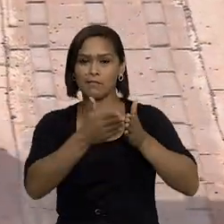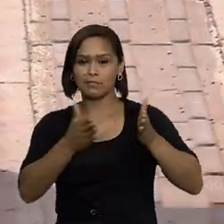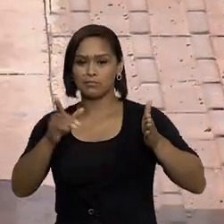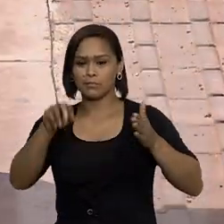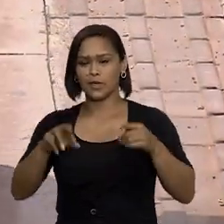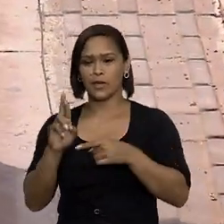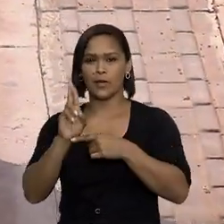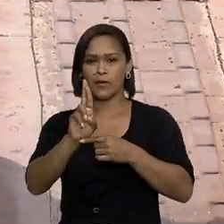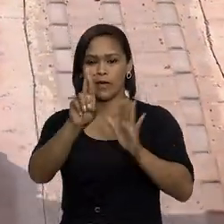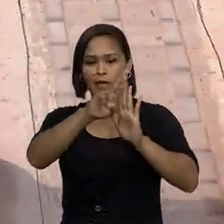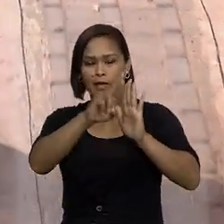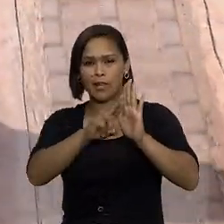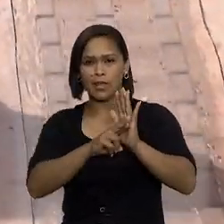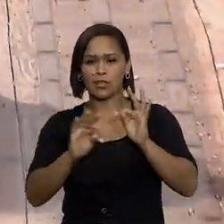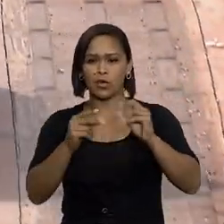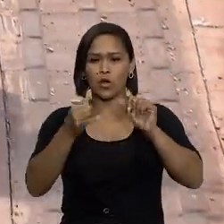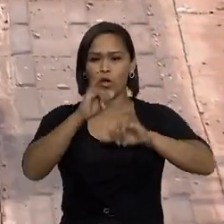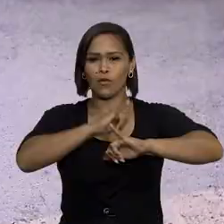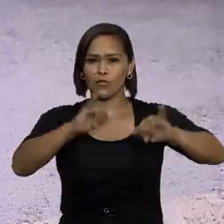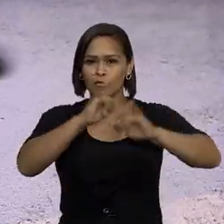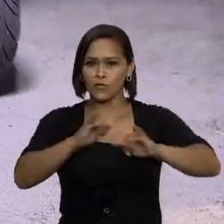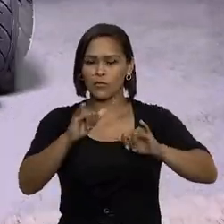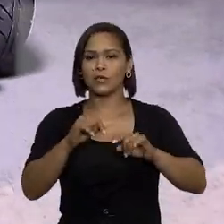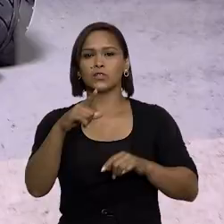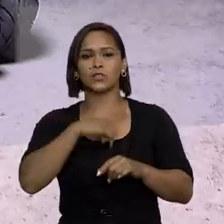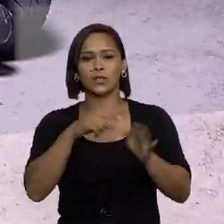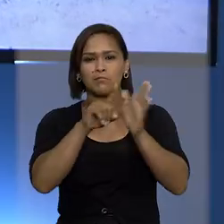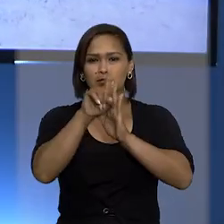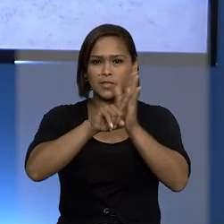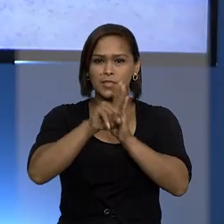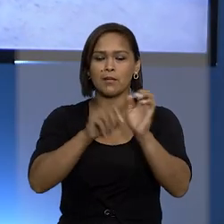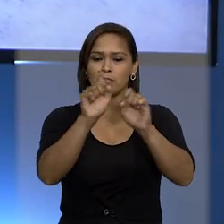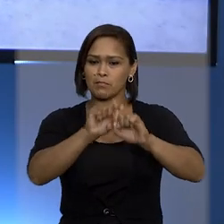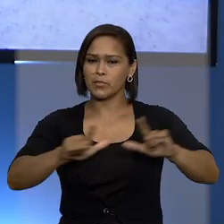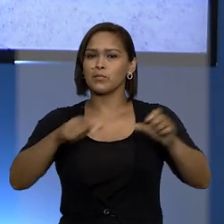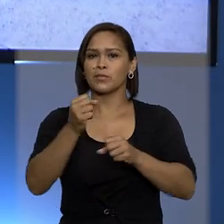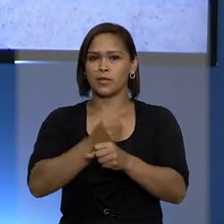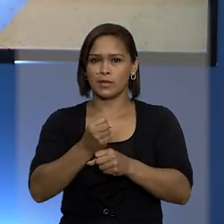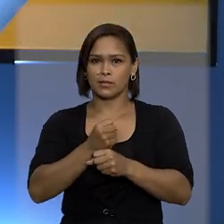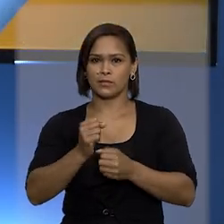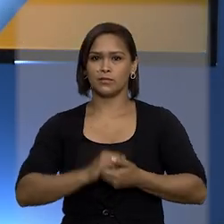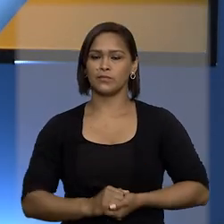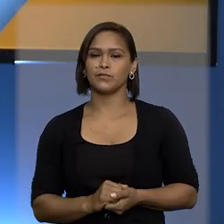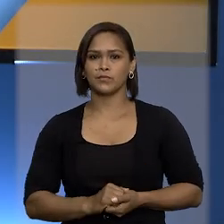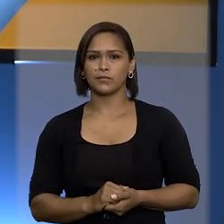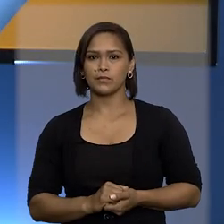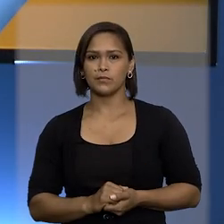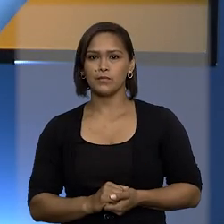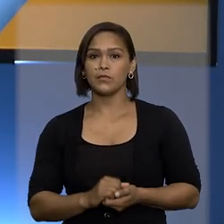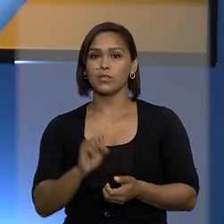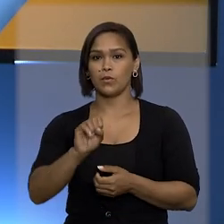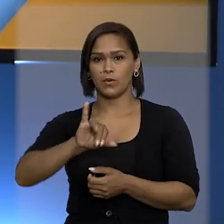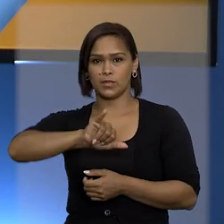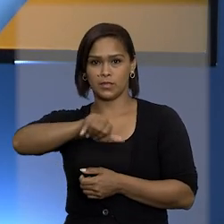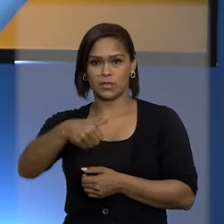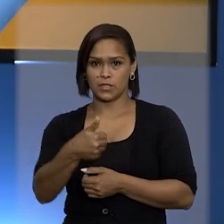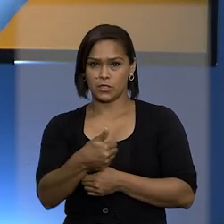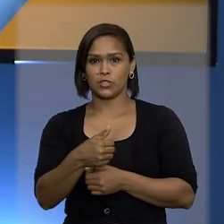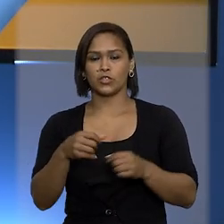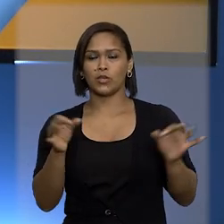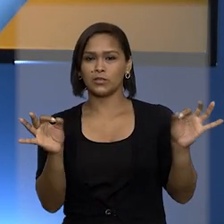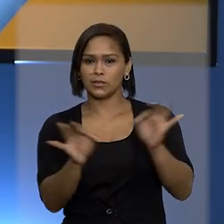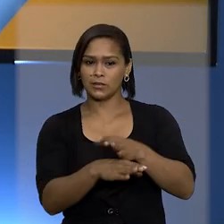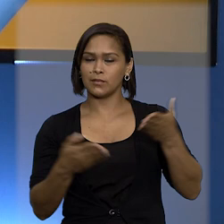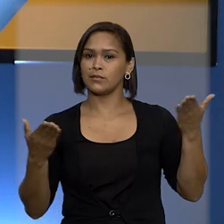relatório com os dados obtidos a partir do Censo seja publicado ainda este ano. O STJ Notícias